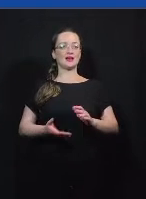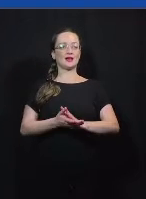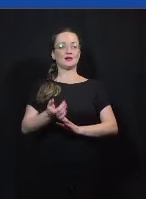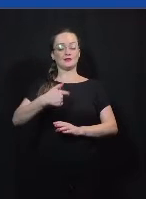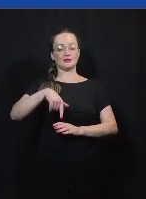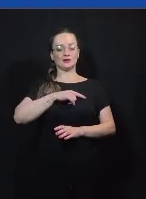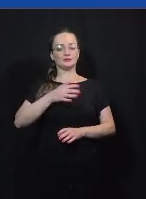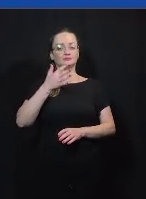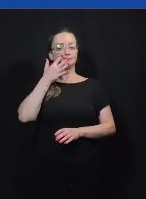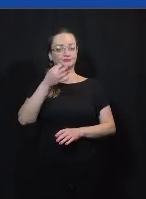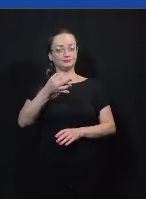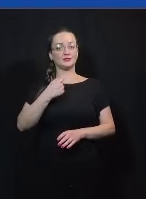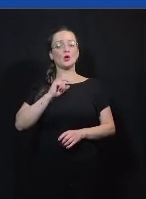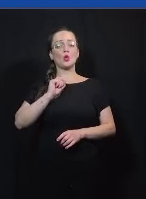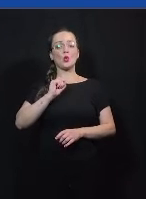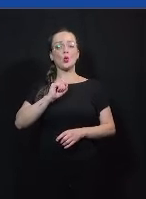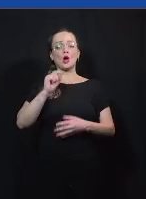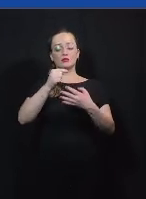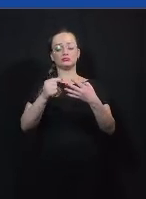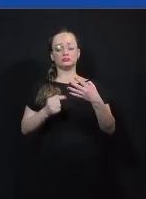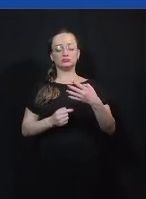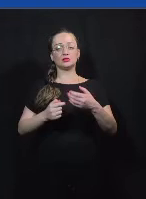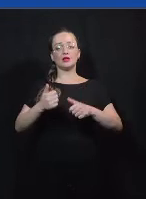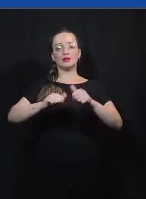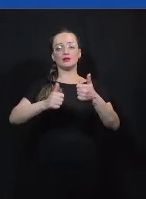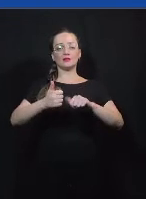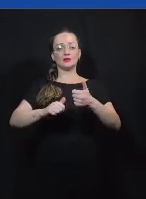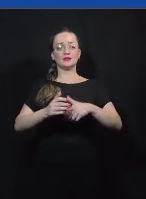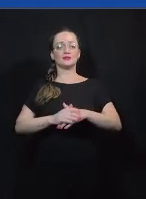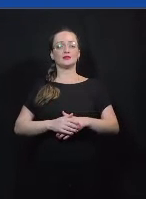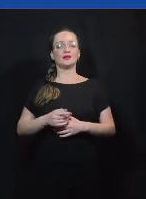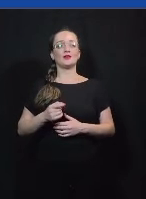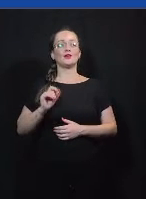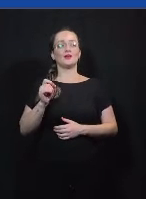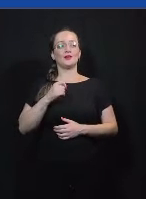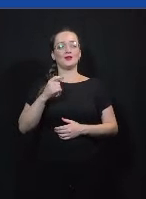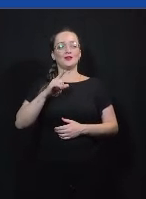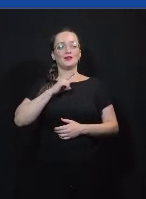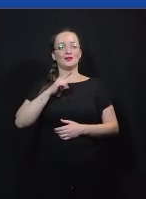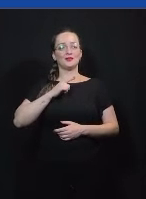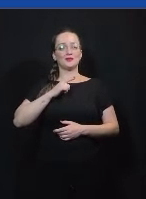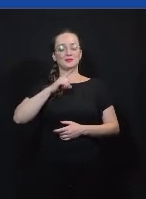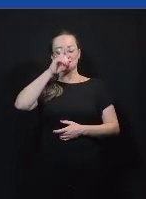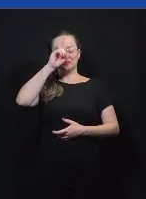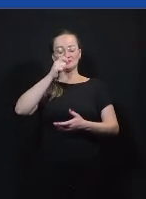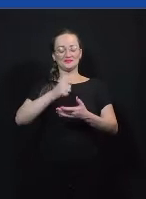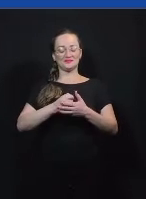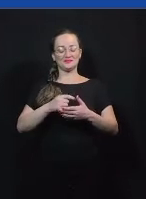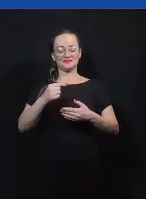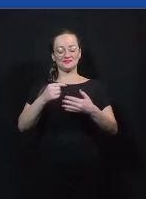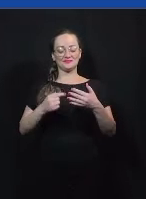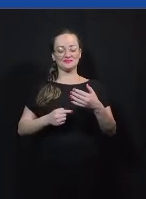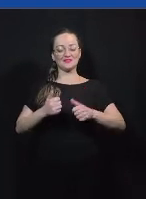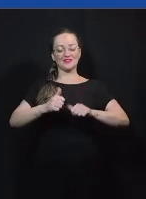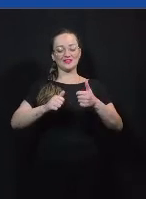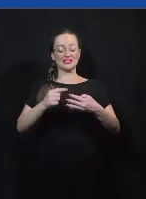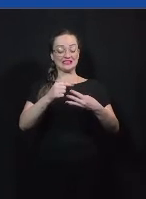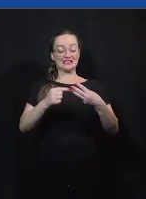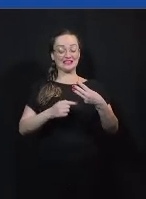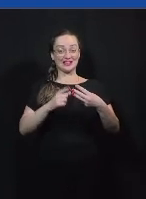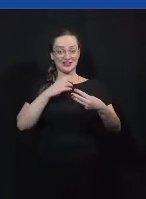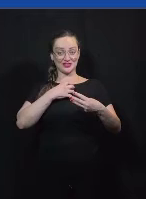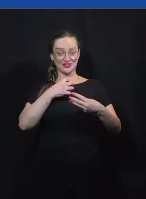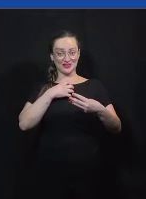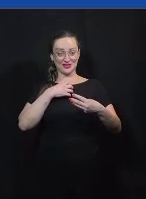ligados, quais são os critérios de avaliação, né? A gente divide os critérios de avaliação em três categorias, Essas categorias são